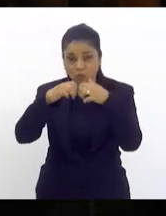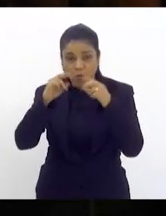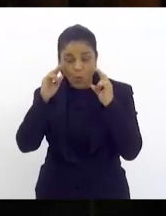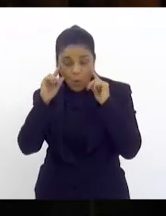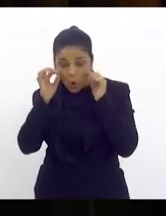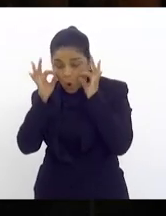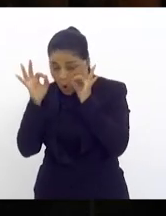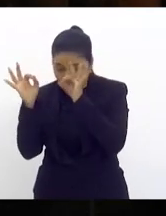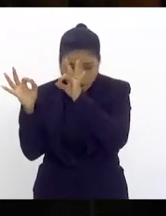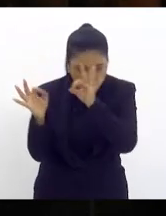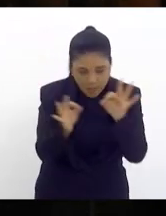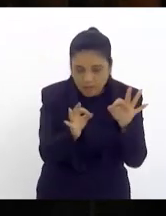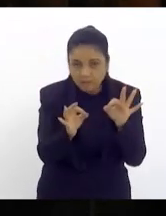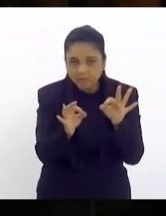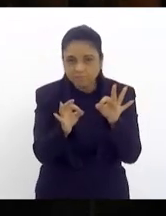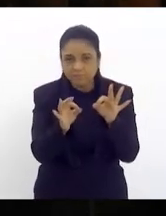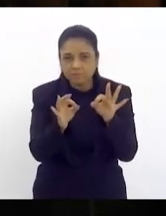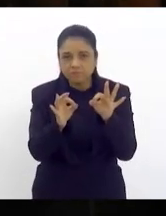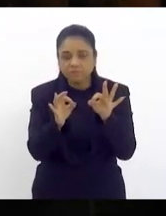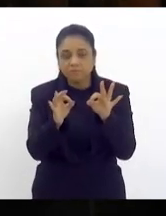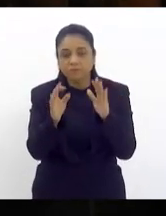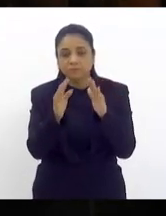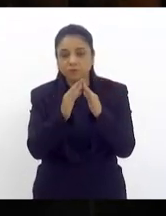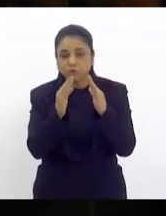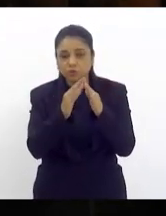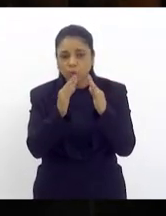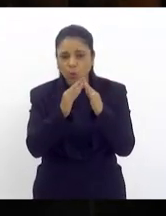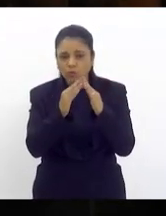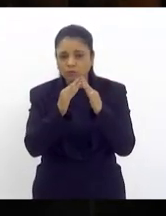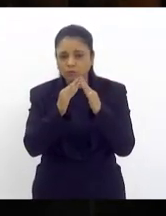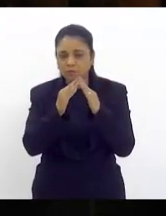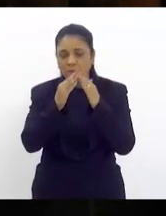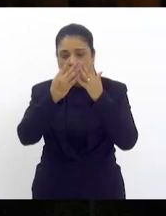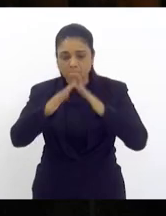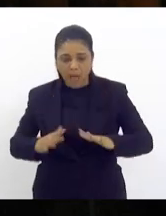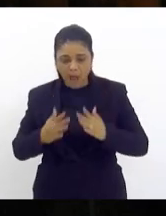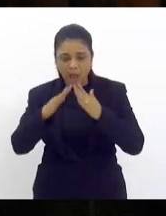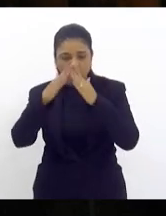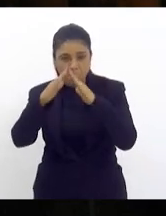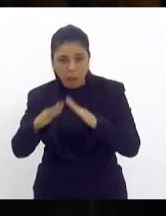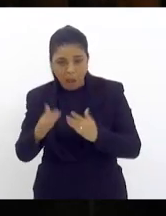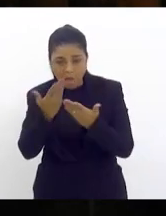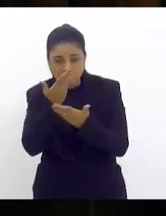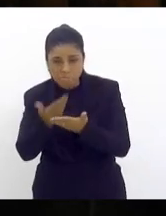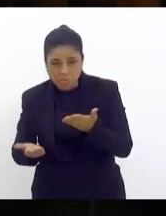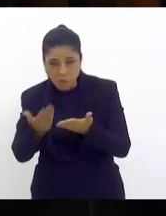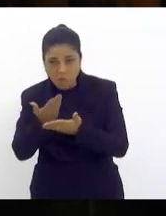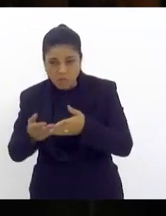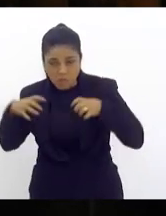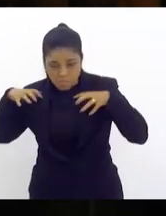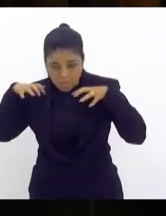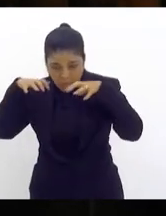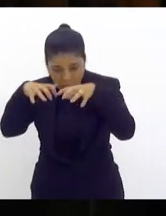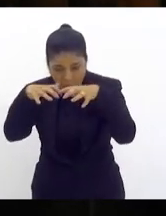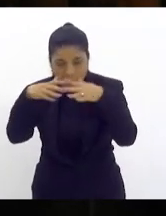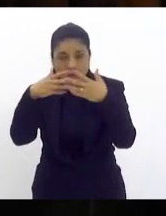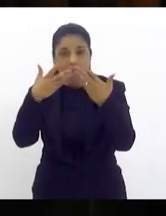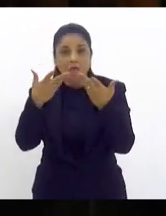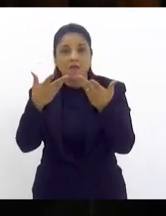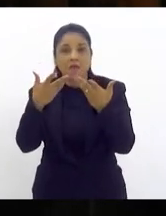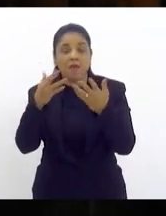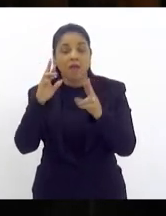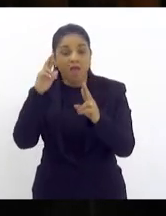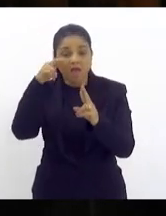moradores que tragédias após tragédias perdem suas residências perdem sua